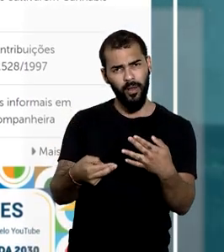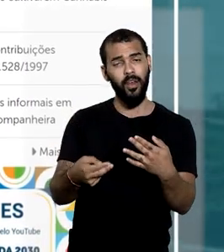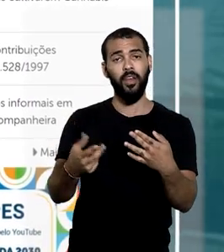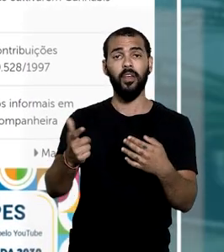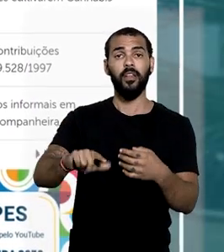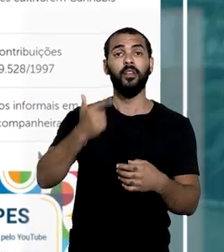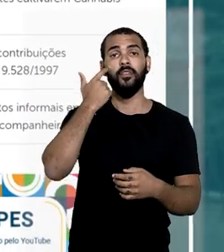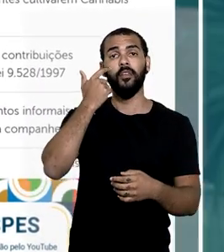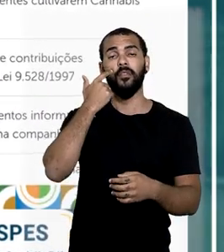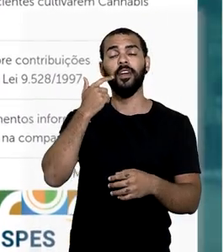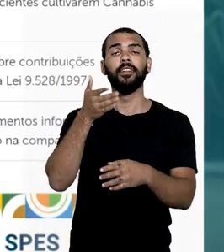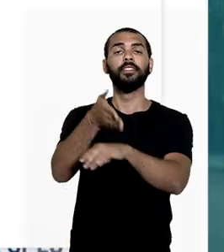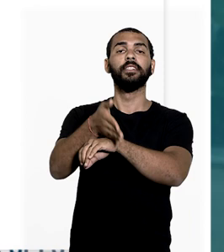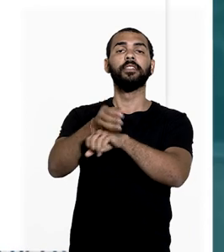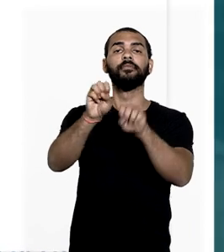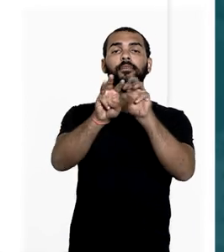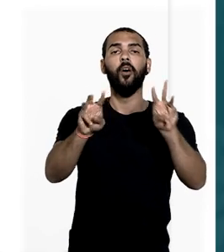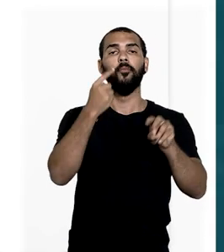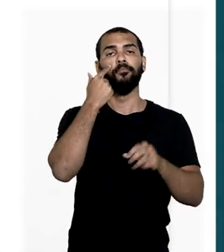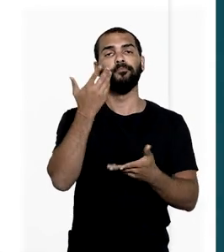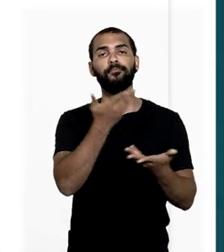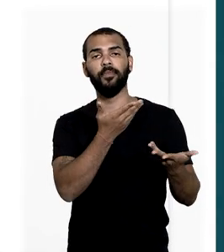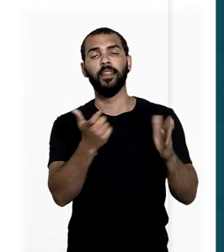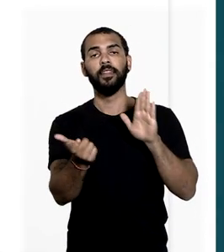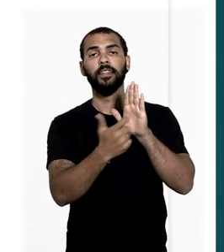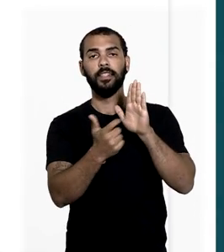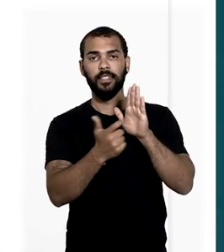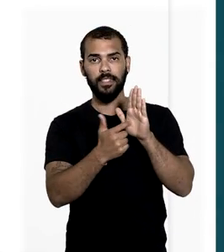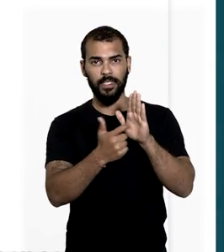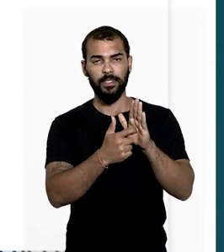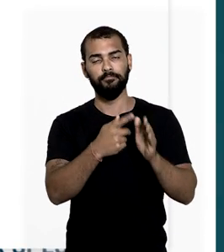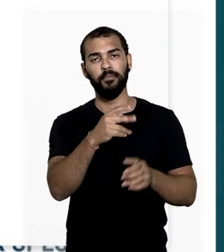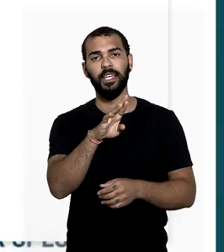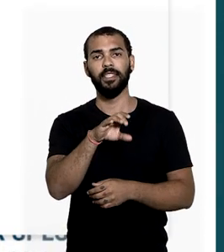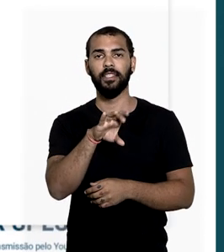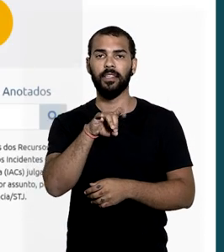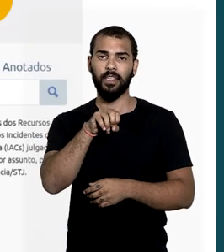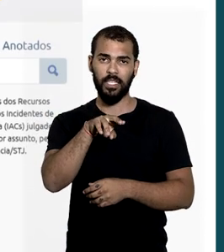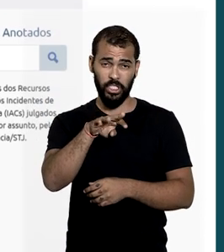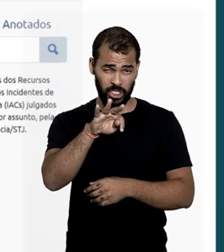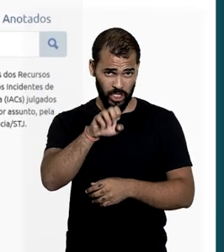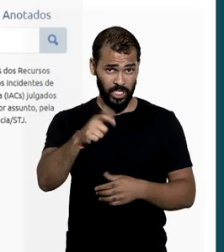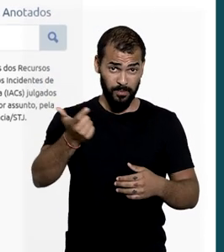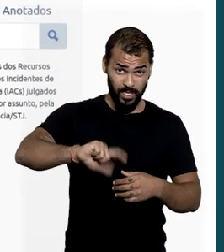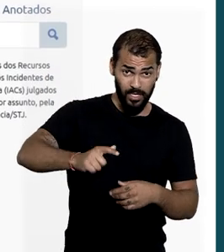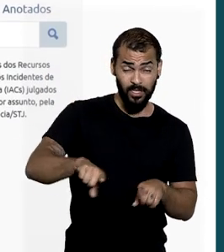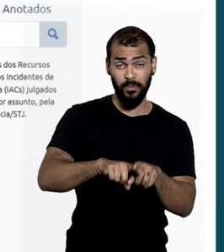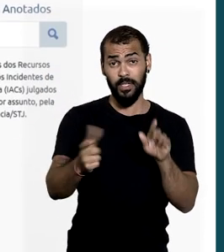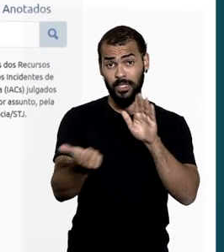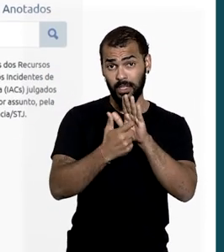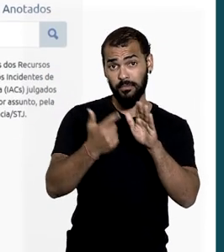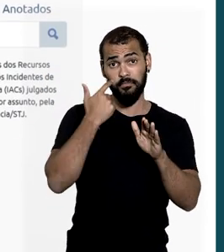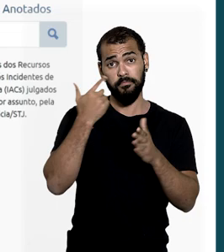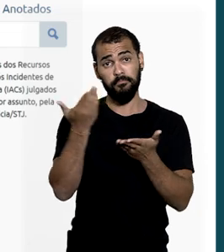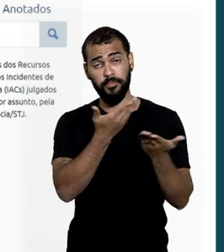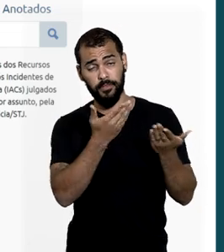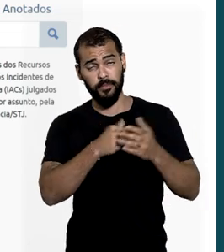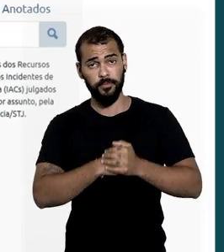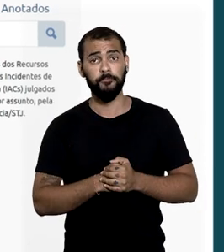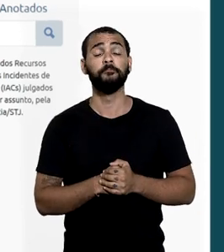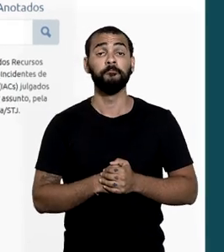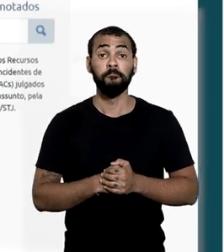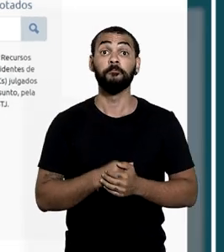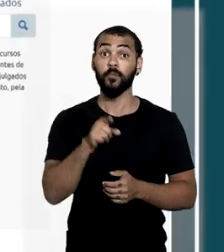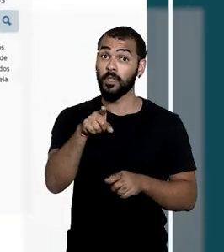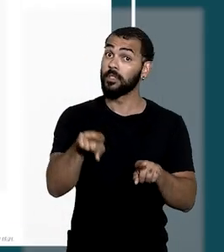em Precedentes Repetitivos, em seguida, Pesquisa de Precedentes e em Informações Gerais, Recursos Repetitivos.